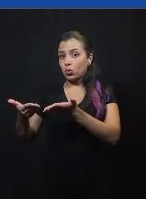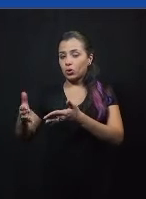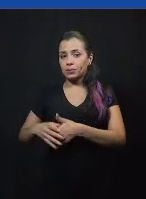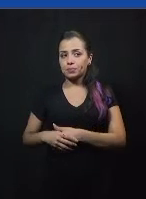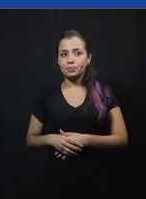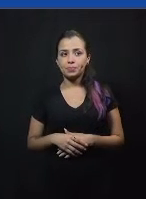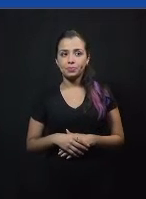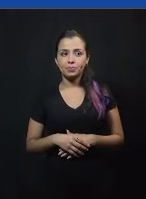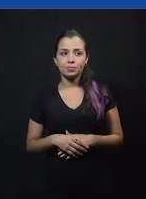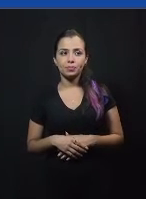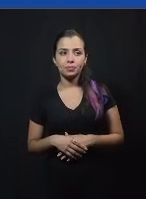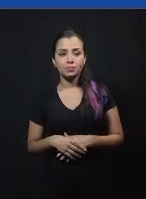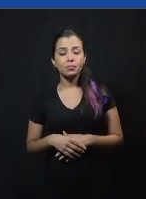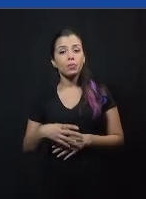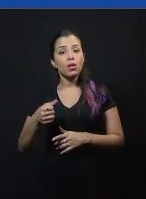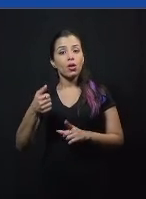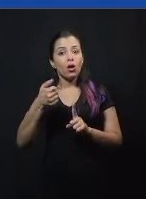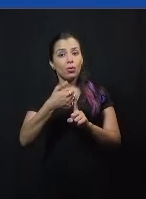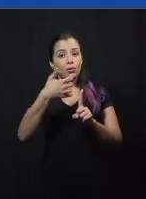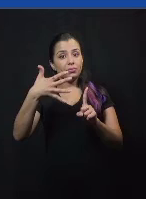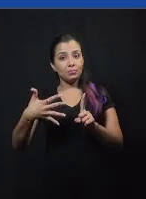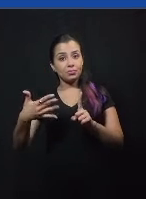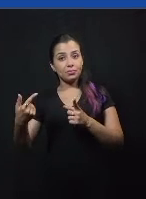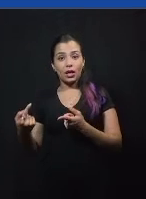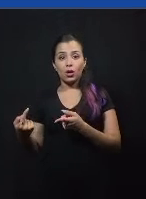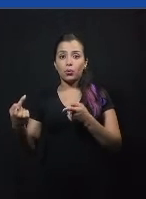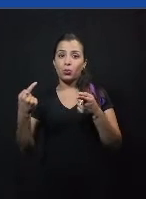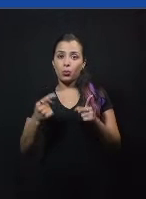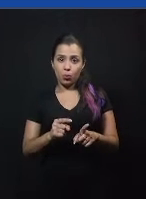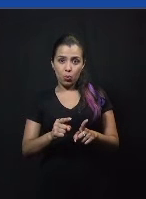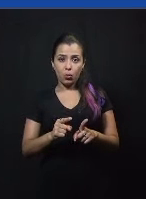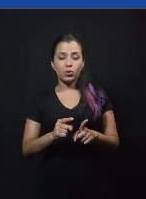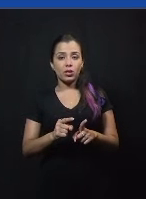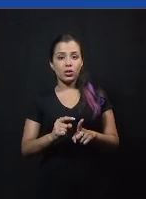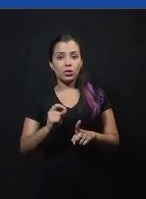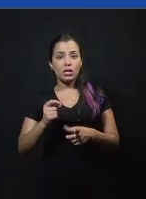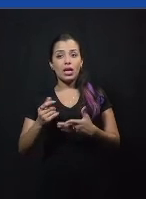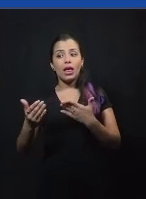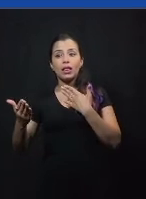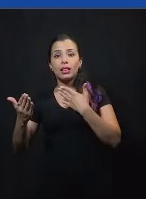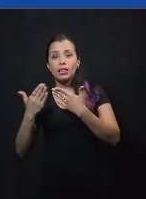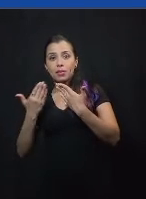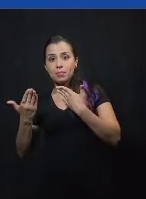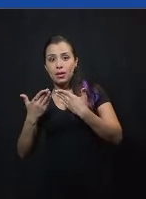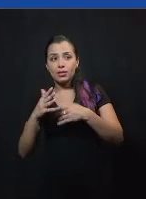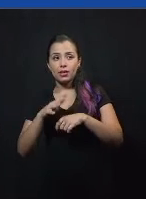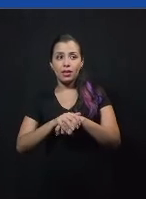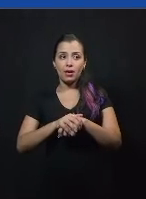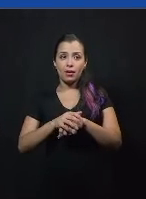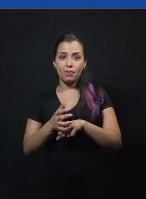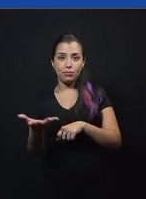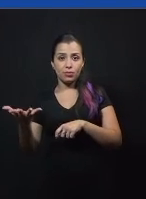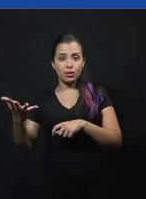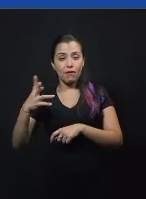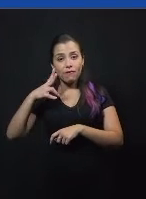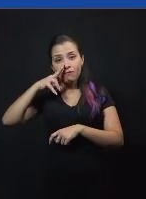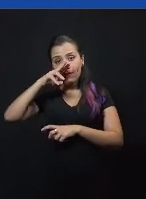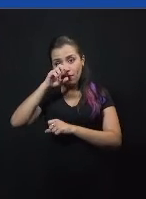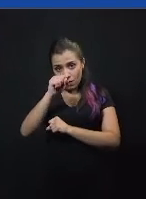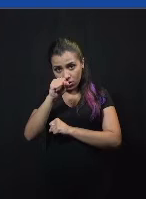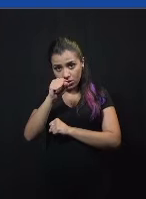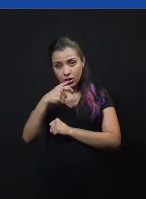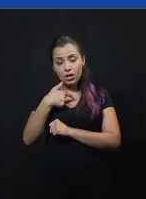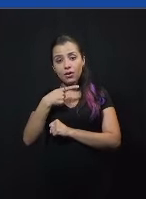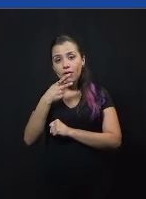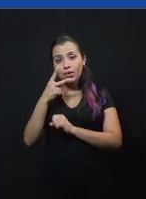eu vou iniciar os meus argumentos, que são contrários à moção de que debater política fortalece a democracia. E eu vou começar baseado em